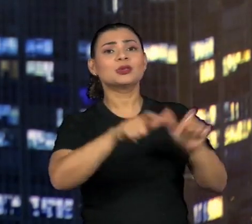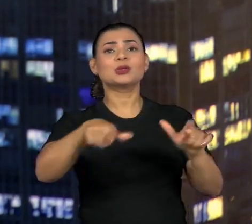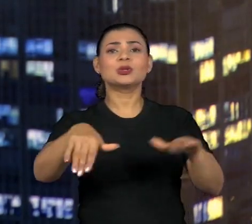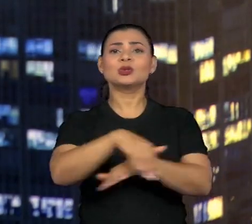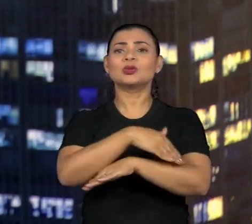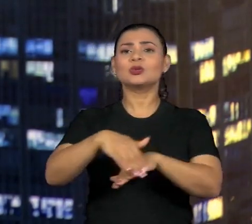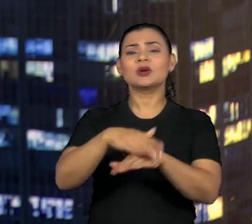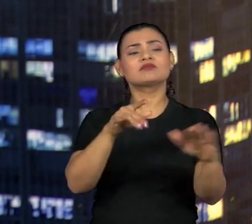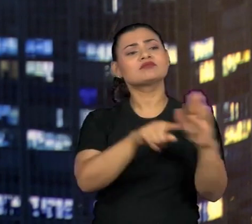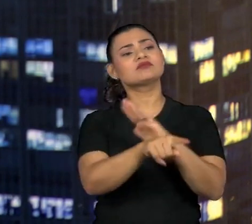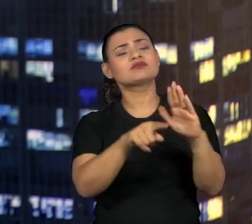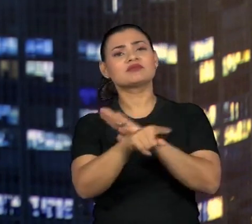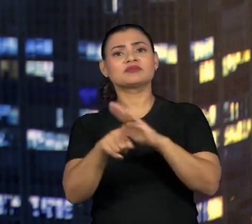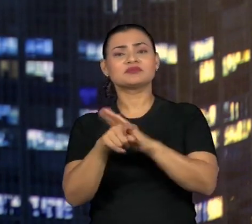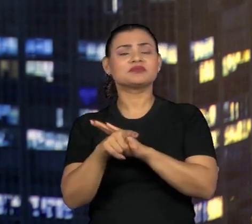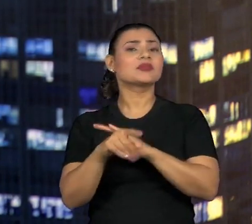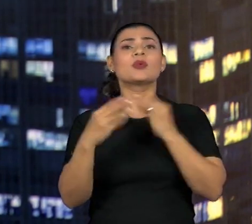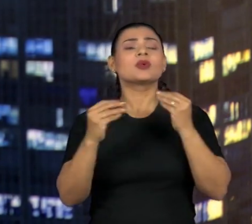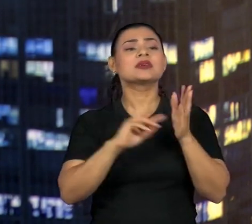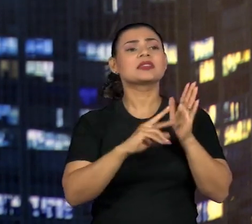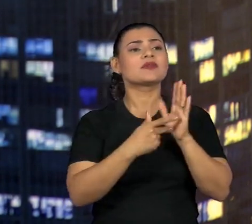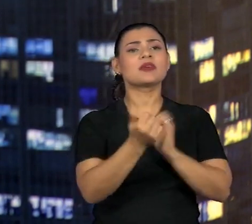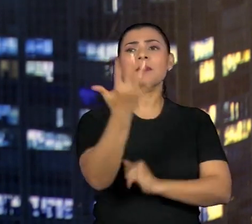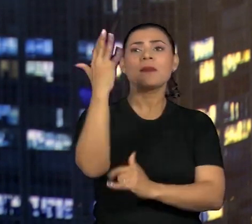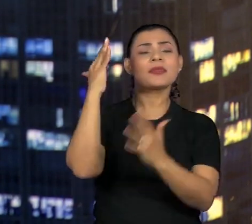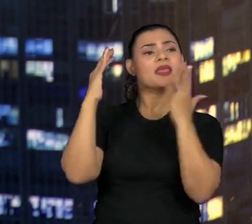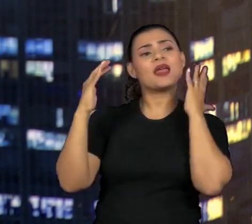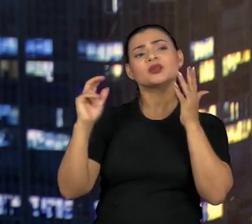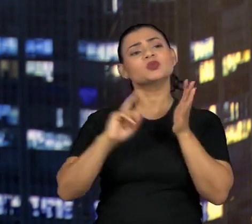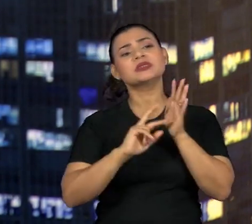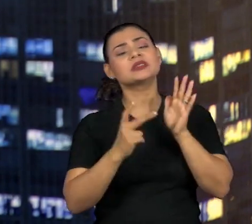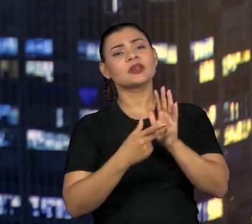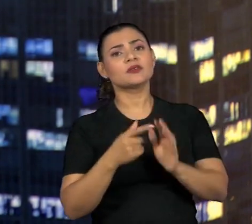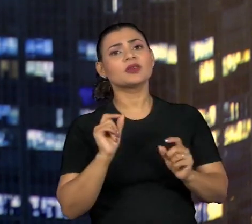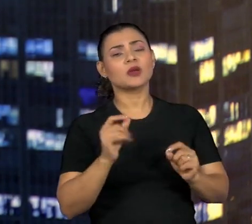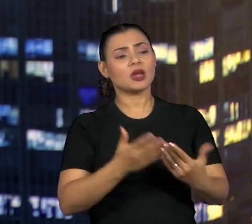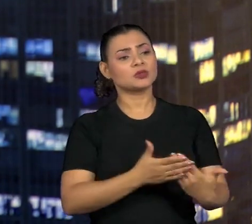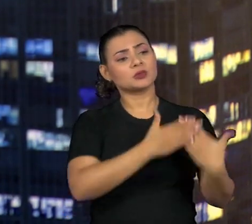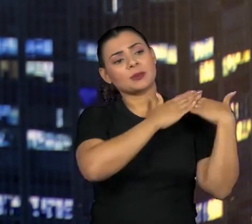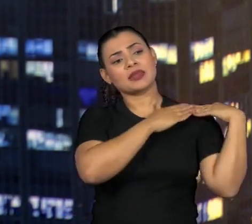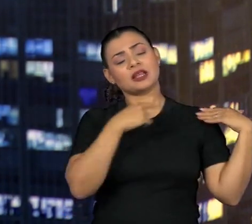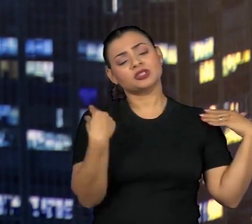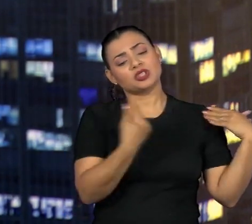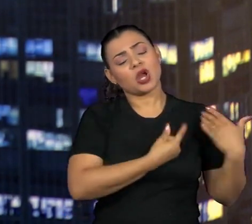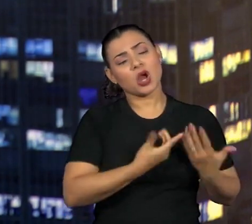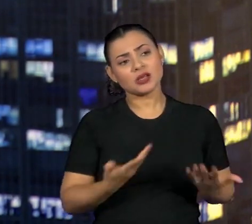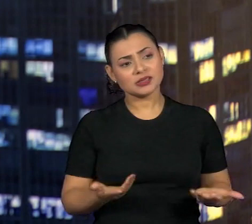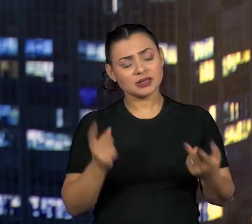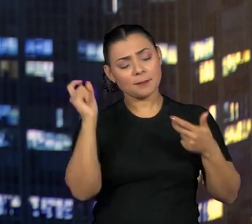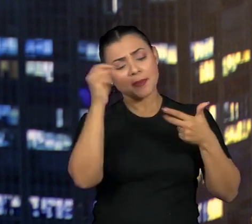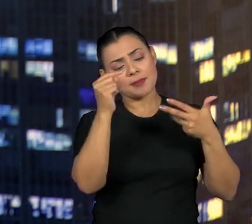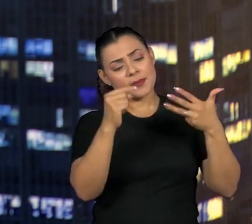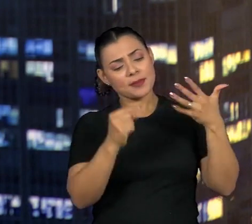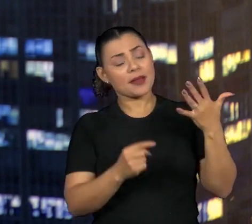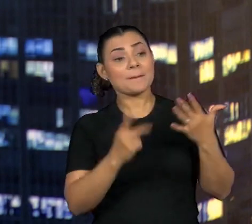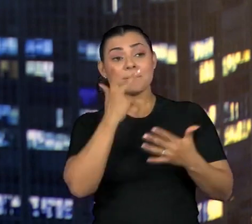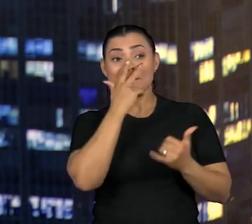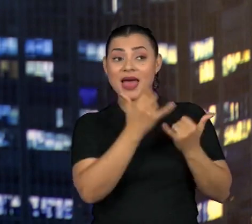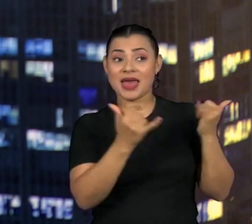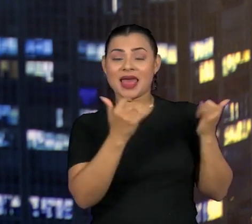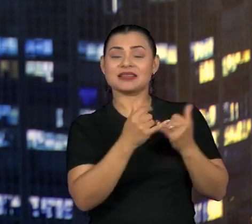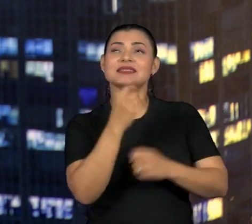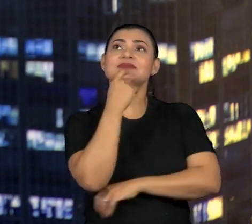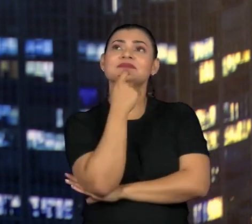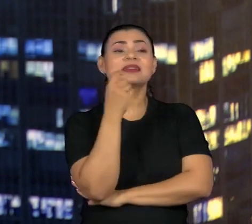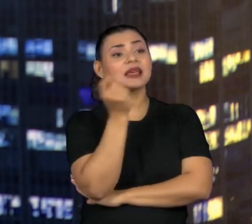ruas o que é o meio ambiente, o nosso papel em relação ao meio ambiente. E parece assim que foi